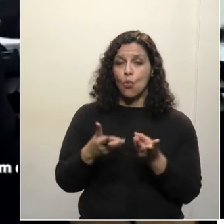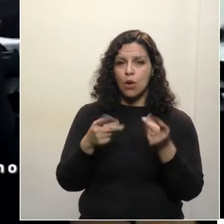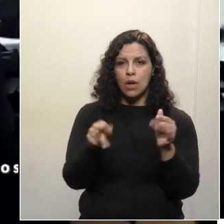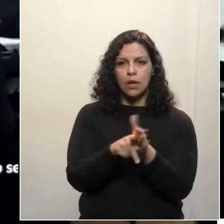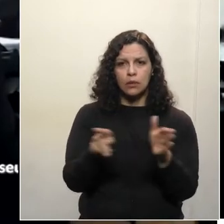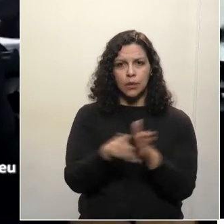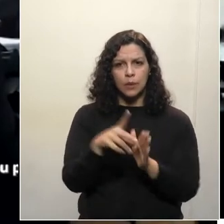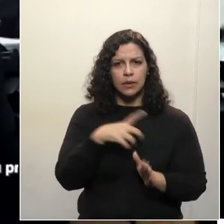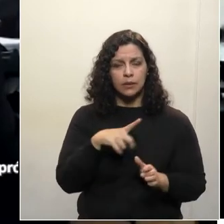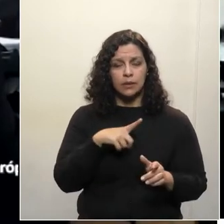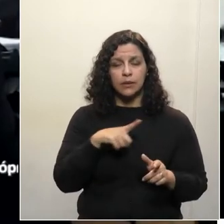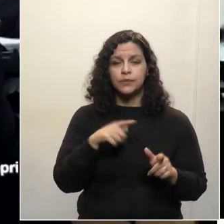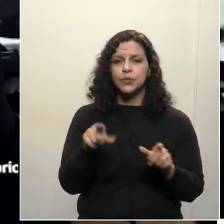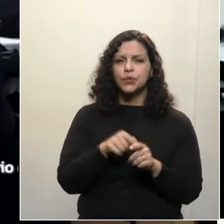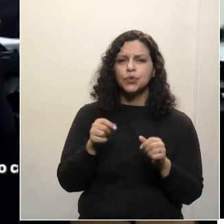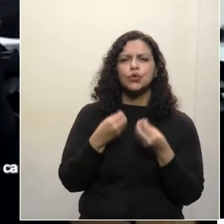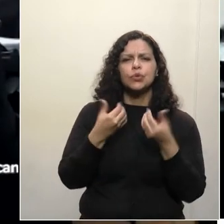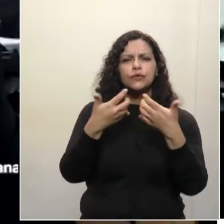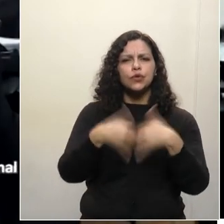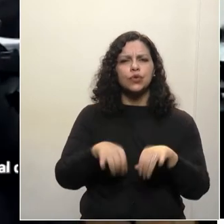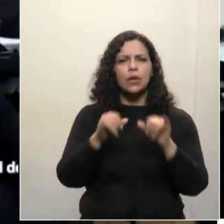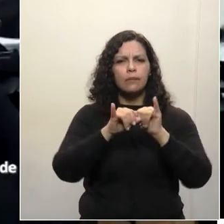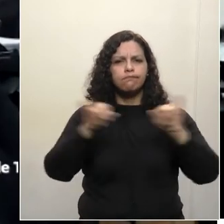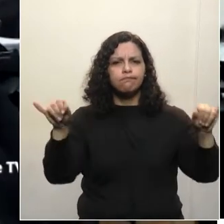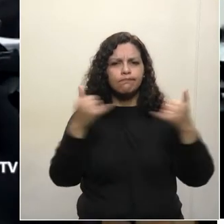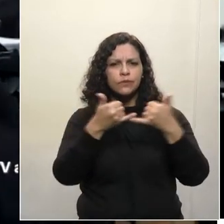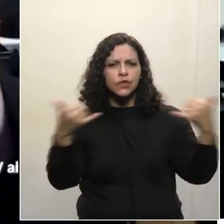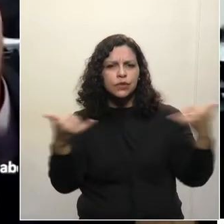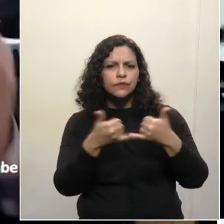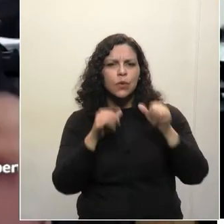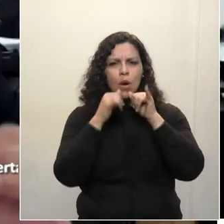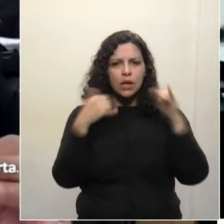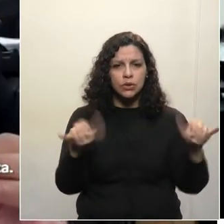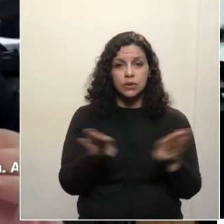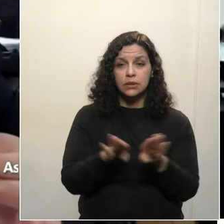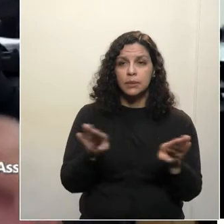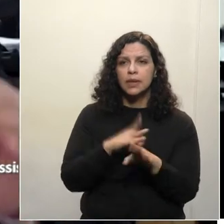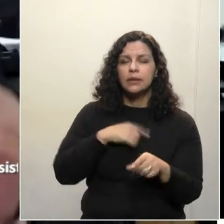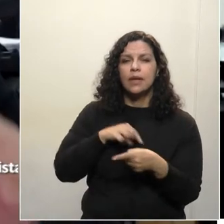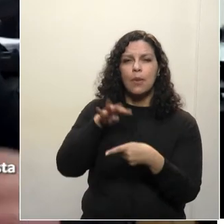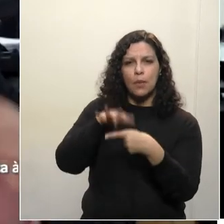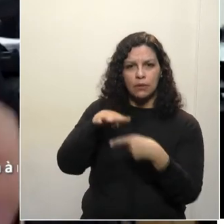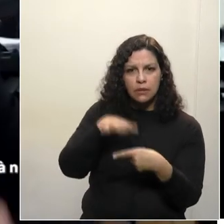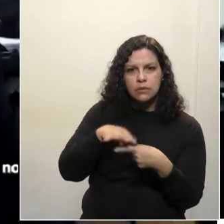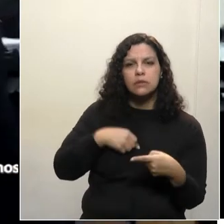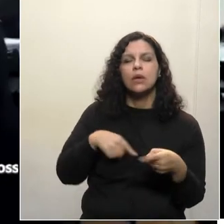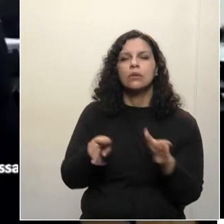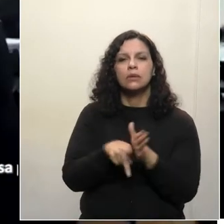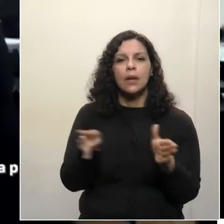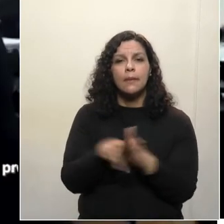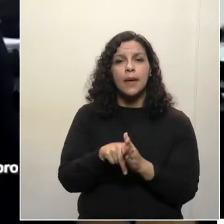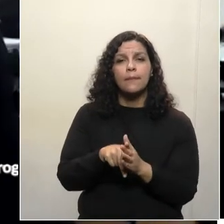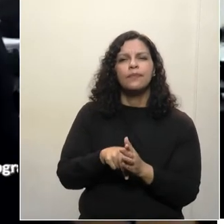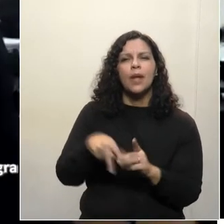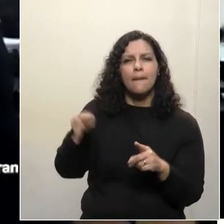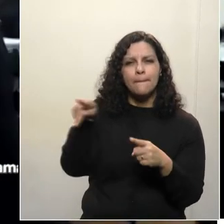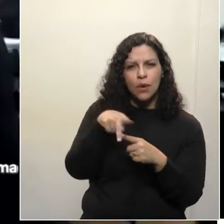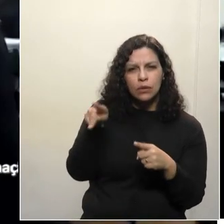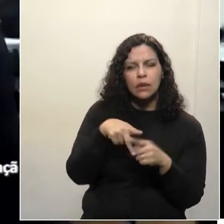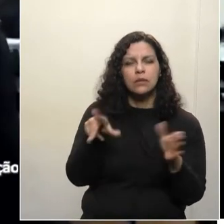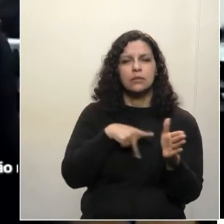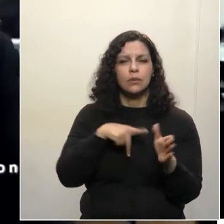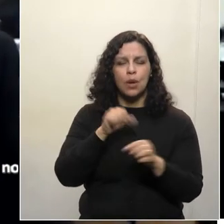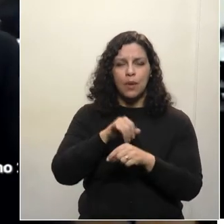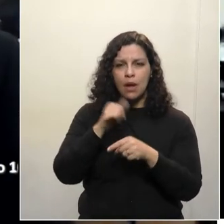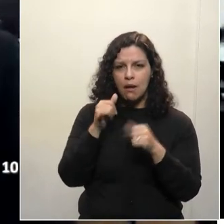do fornecimento, a partir de variáveis como a tensão, corrente e potência, e antecipando